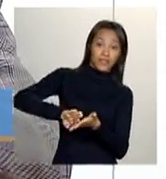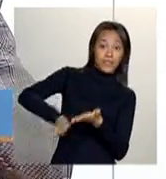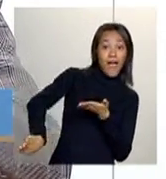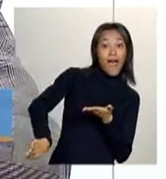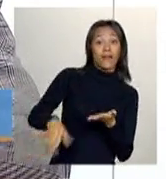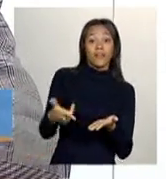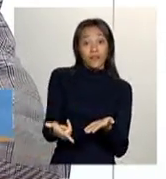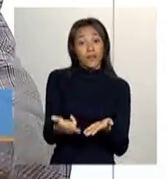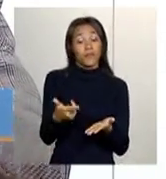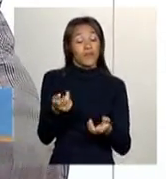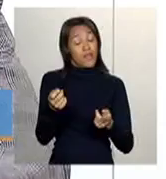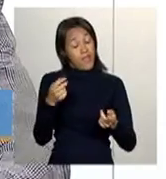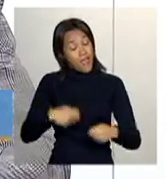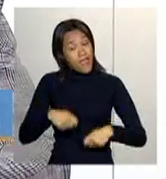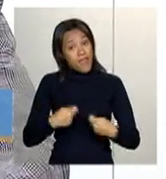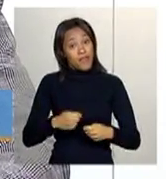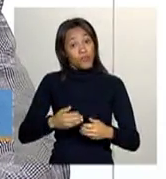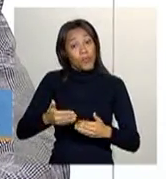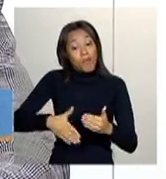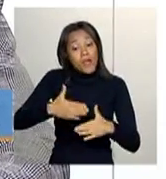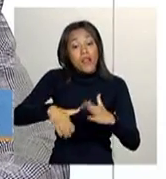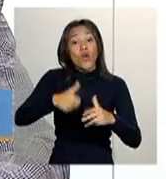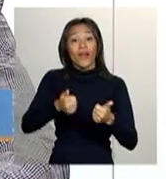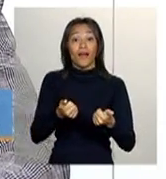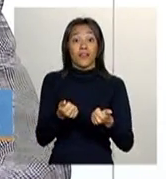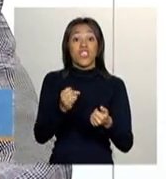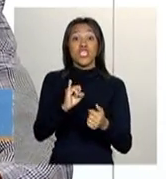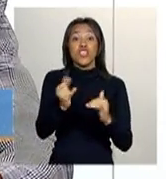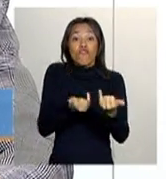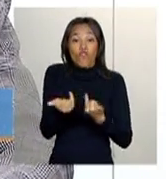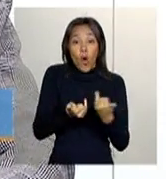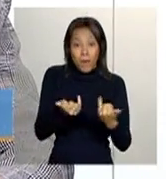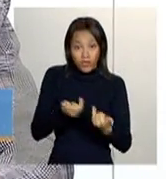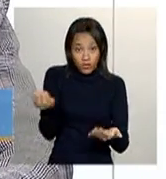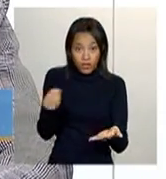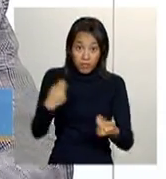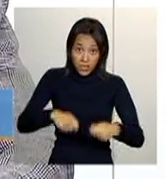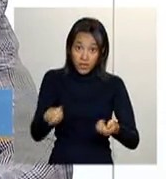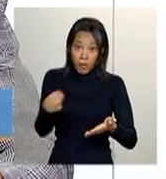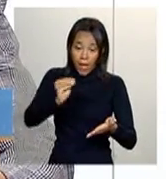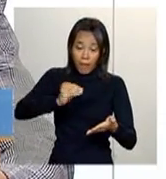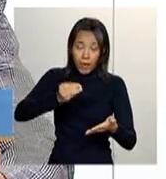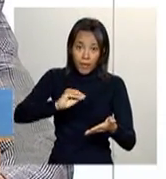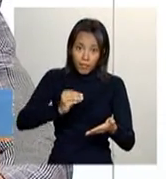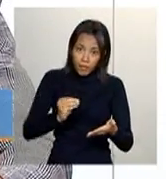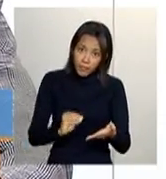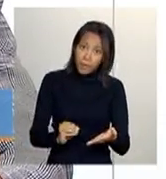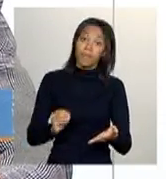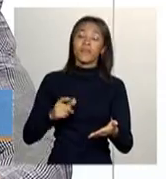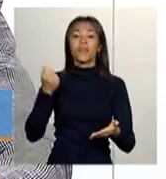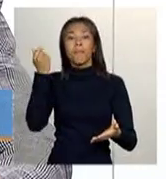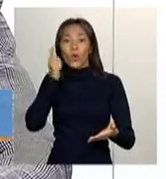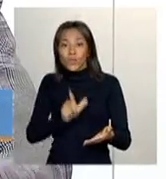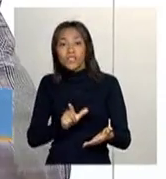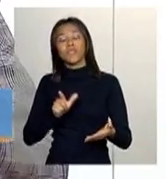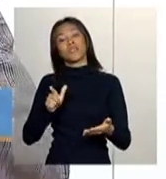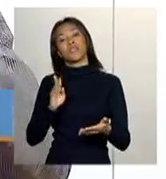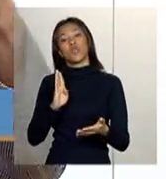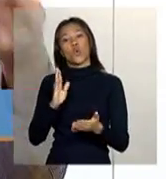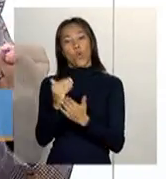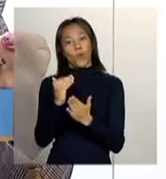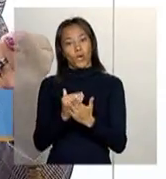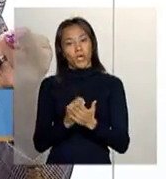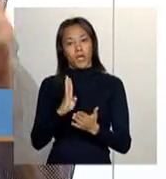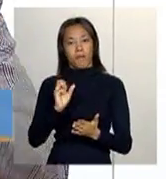Então, é uma questão de aperfeiçoamento dos dados que estão no cadastro, que acabam dando acesso ao benefício do programa Bolsa Família.